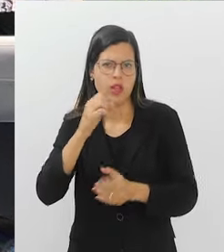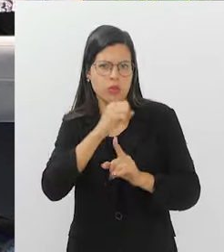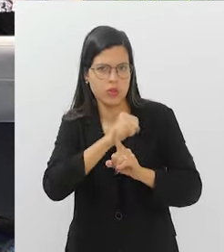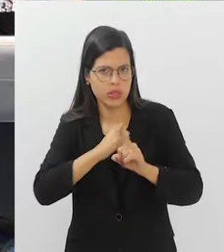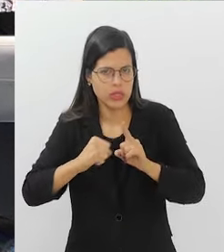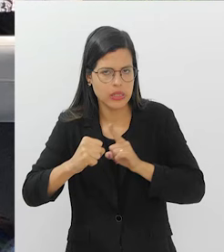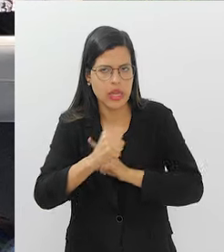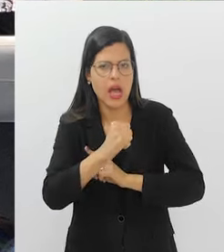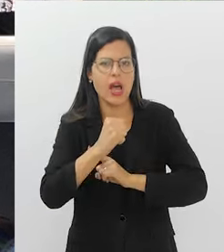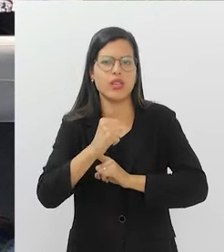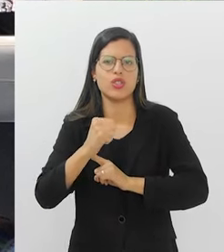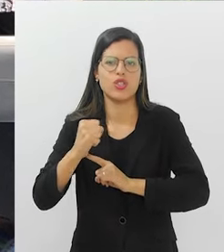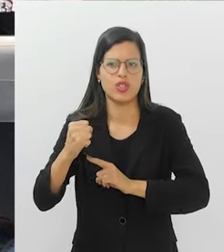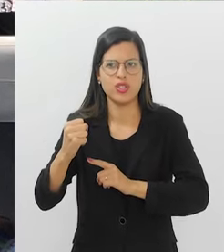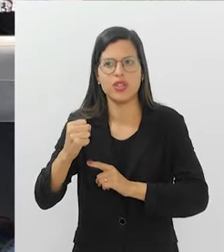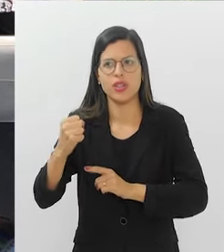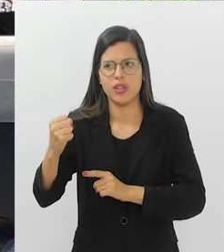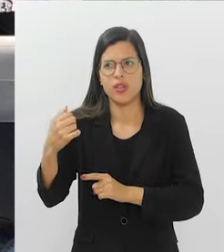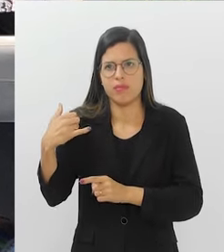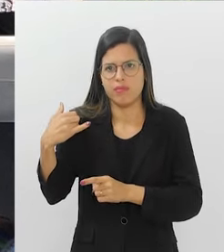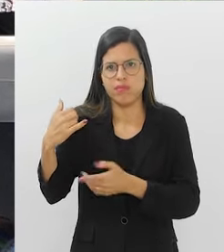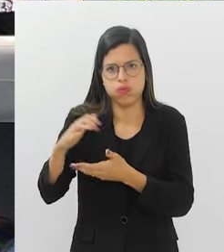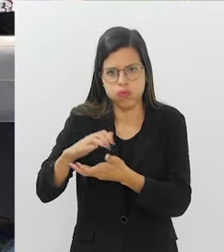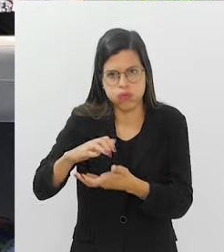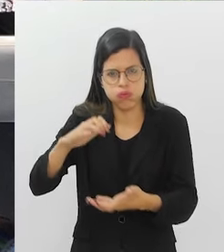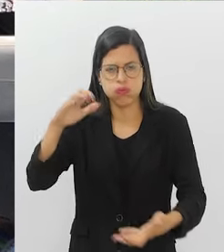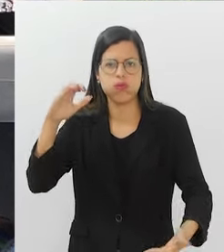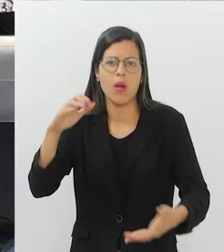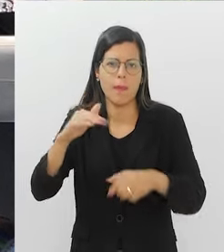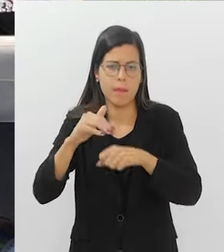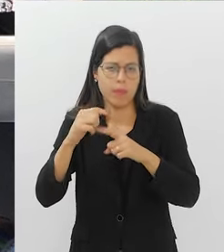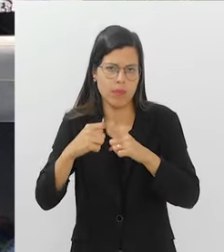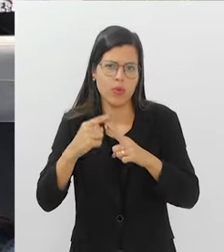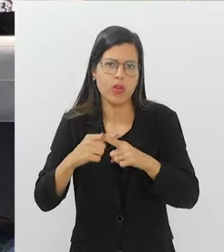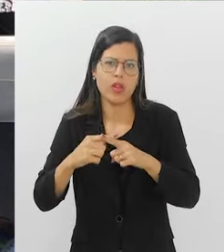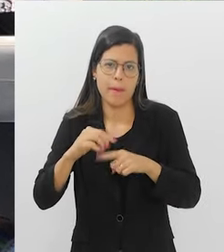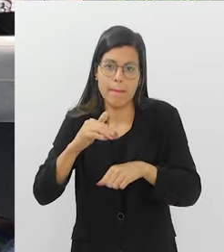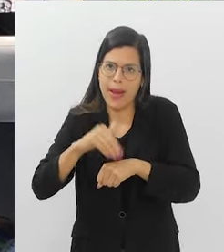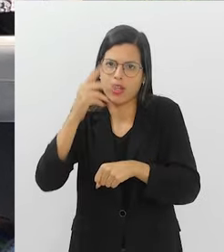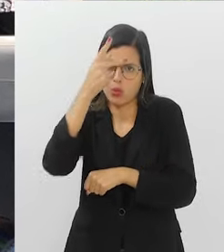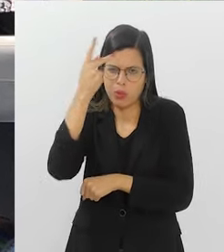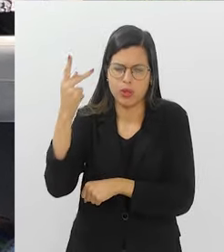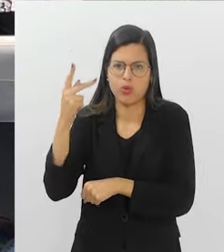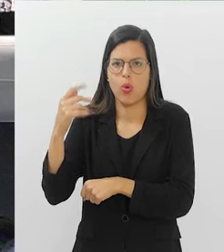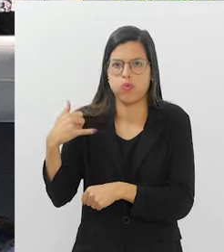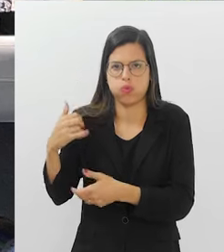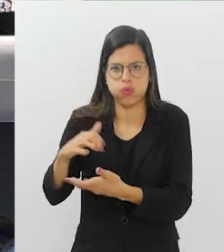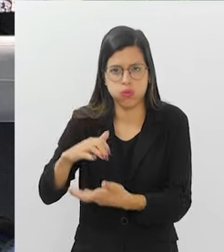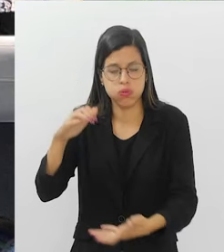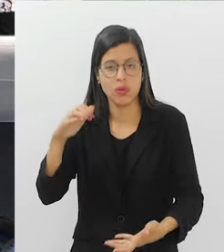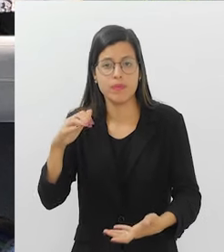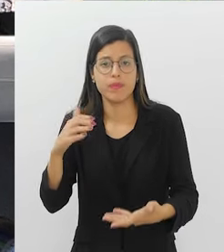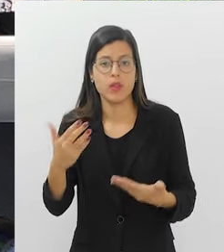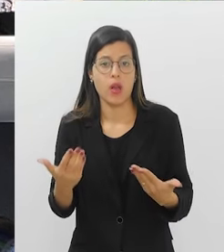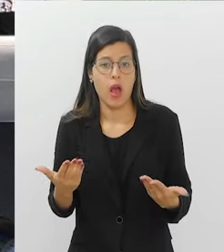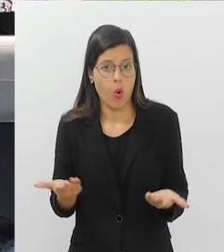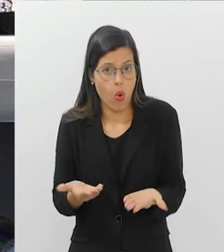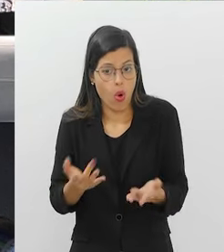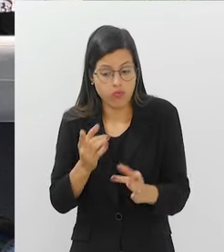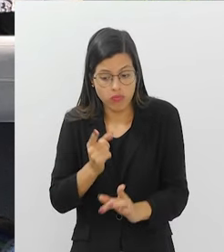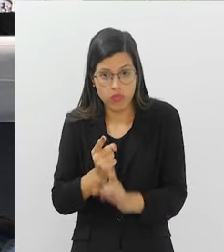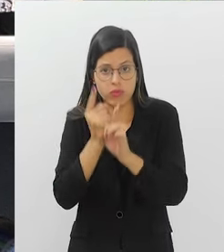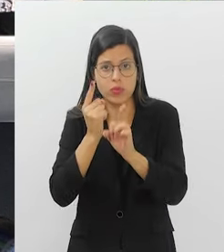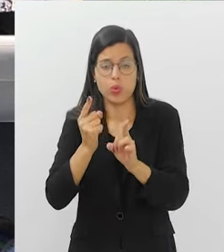já sabia que a sociedade iria envelhecer e a gente teria mais casos de câncer, porque teríamos mais idosos. Justamente. Só que agora a gente tem